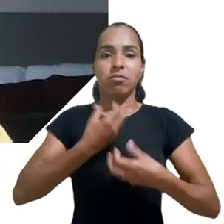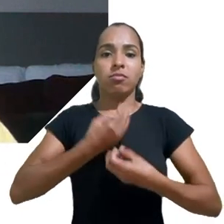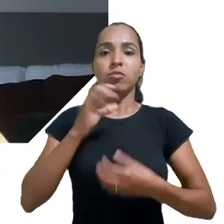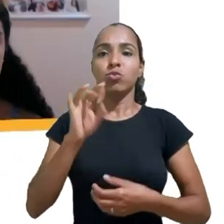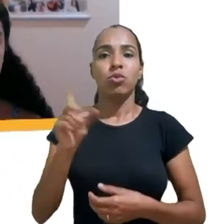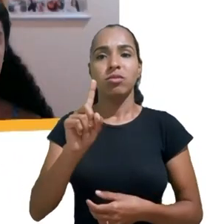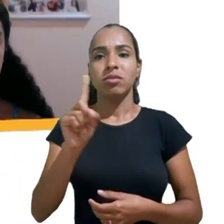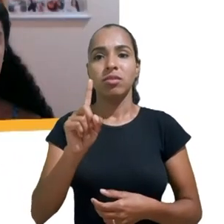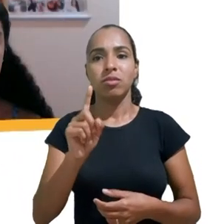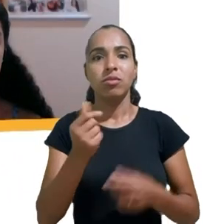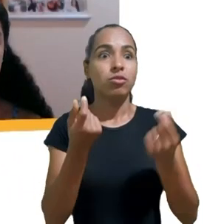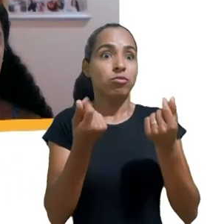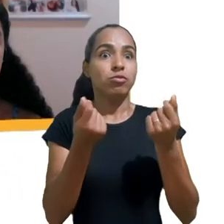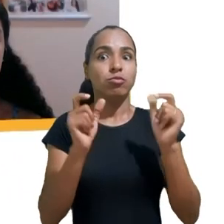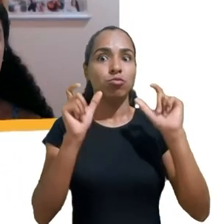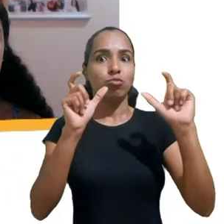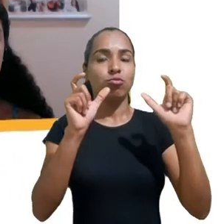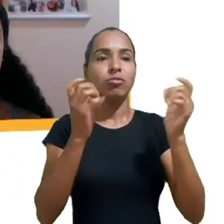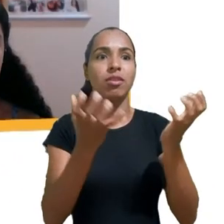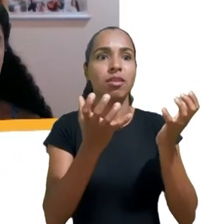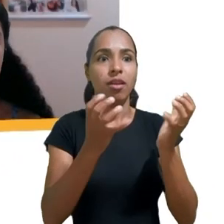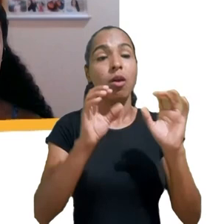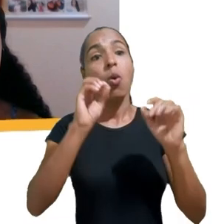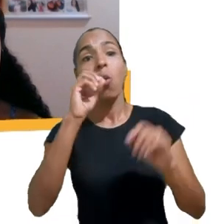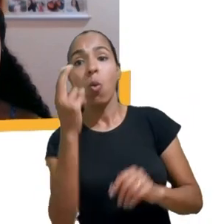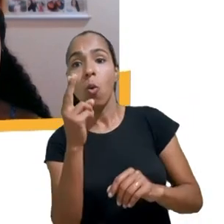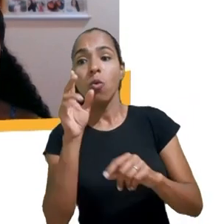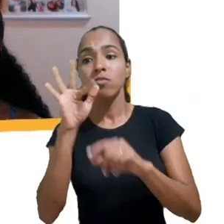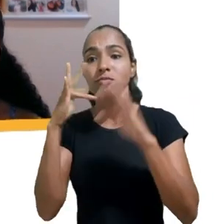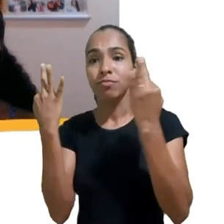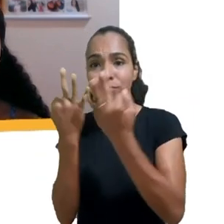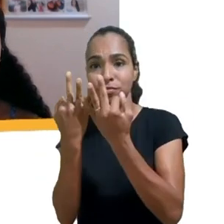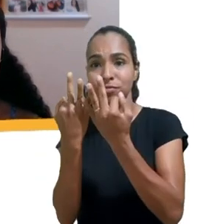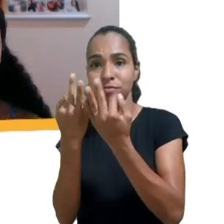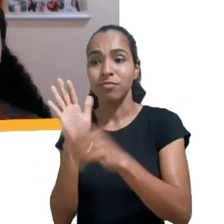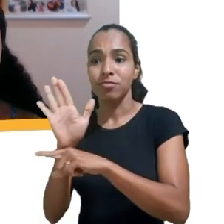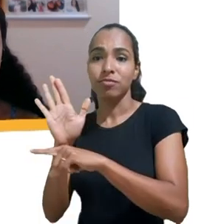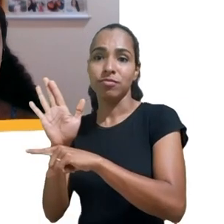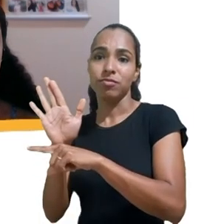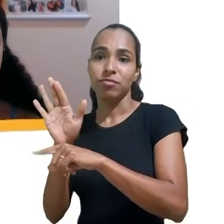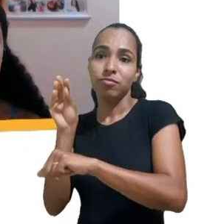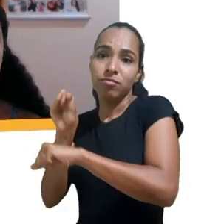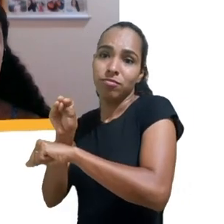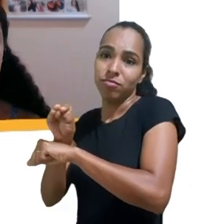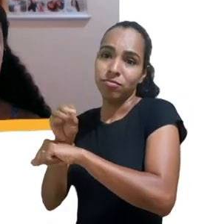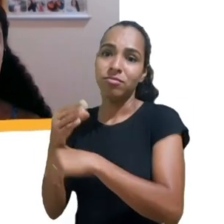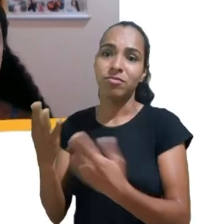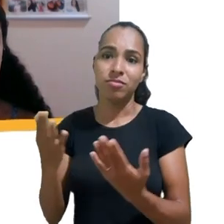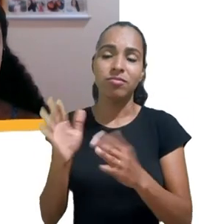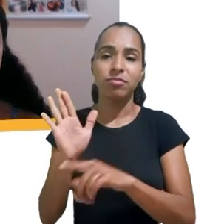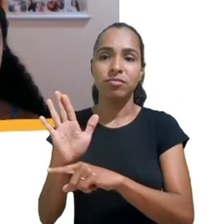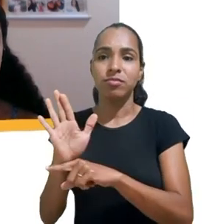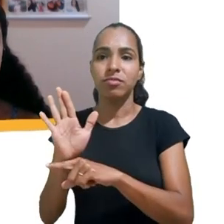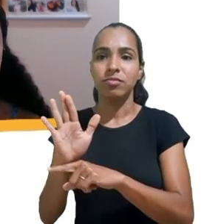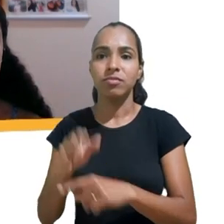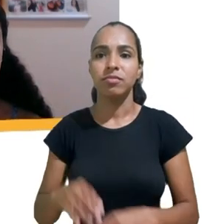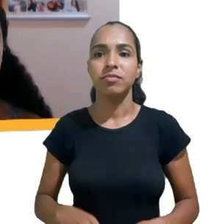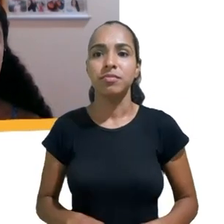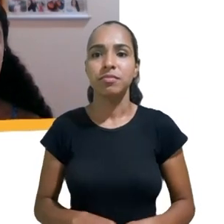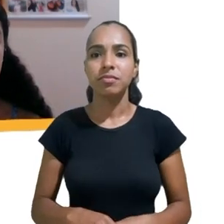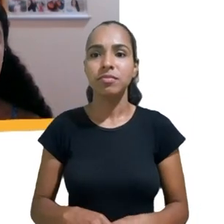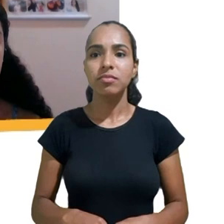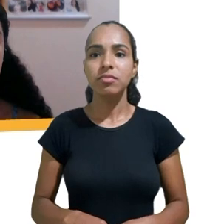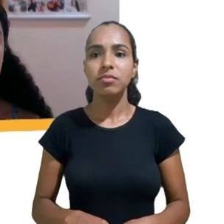sustento da sua própria família. Nesse sentido, a gente precisa por fim entender que